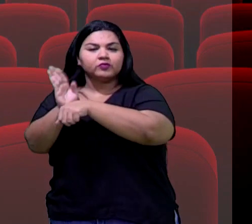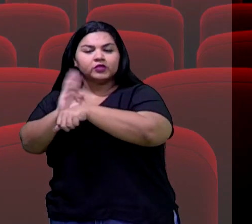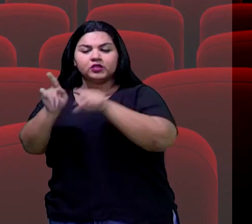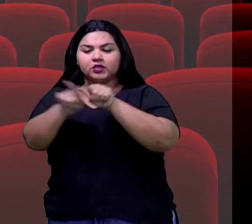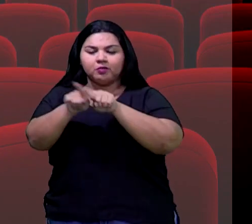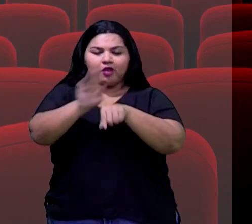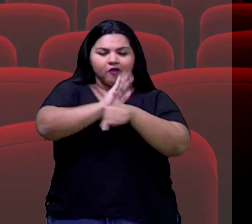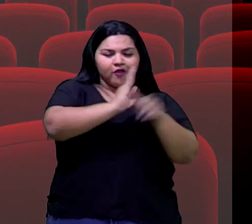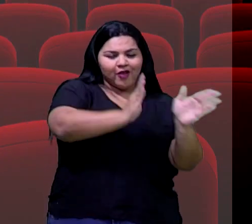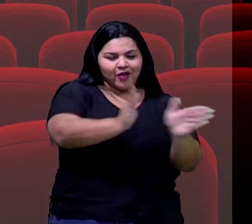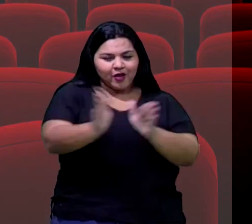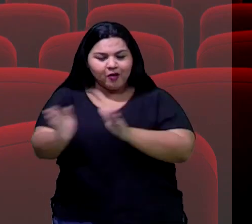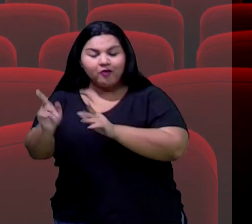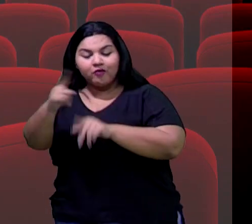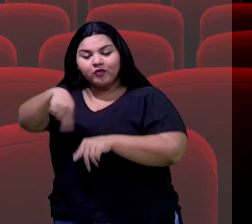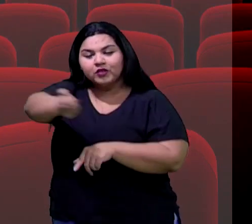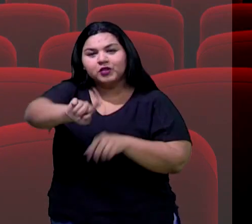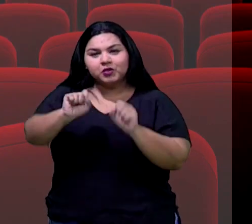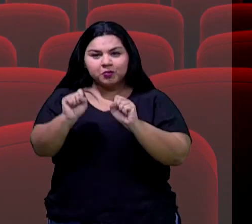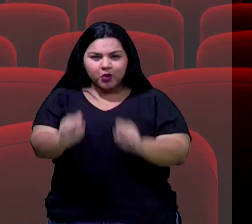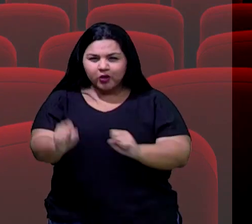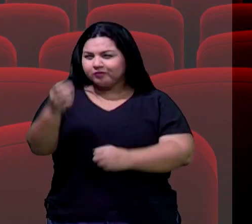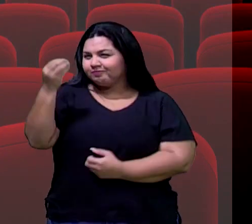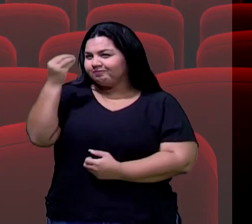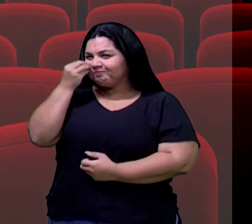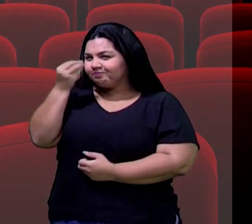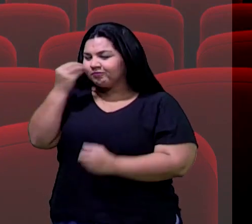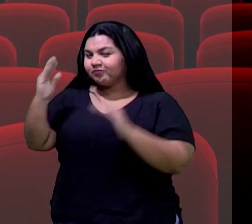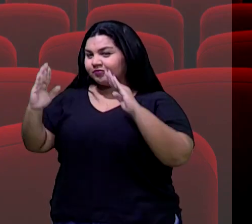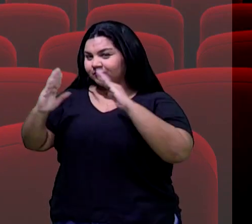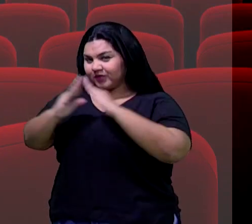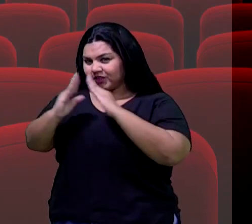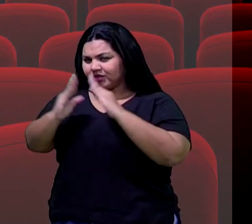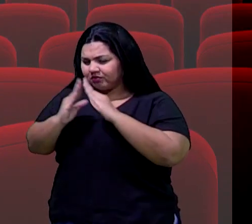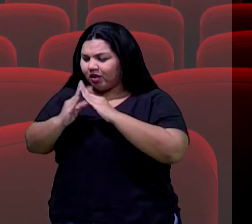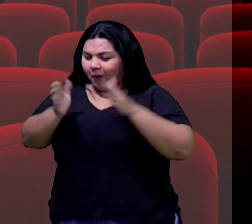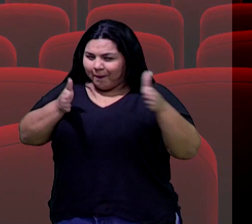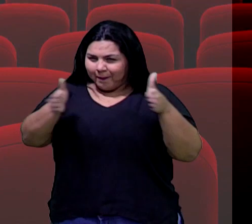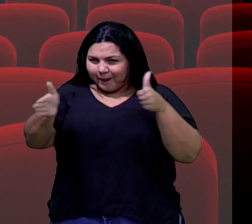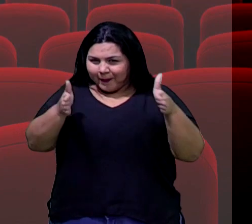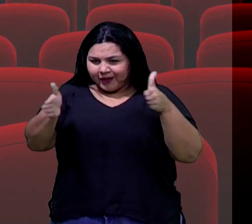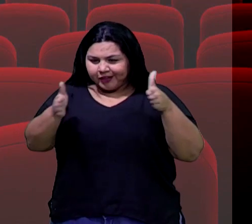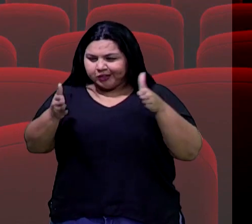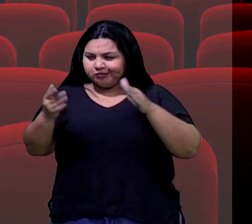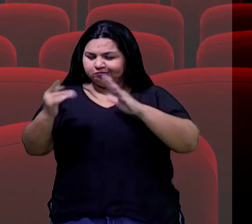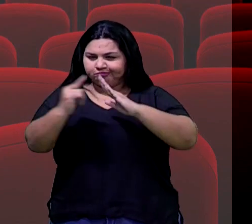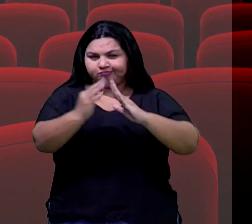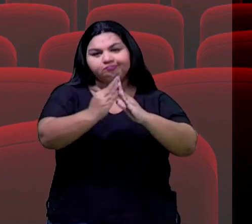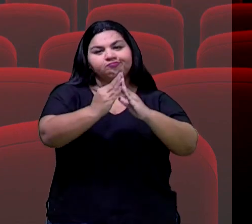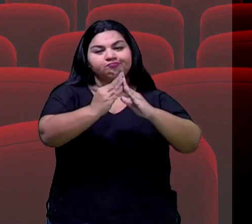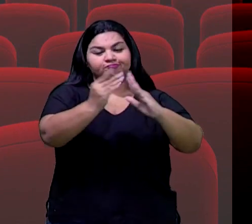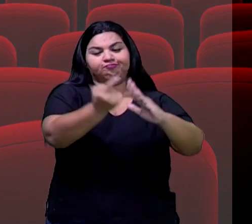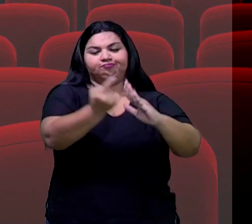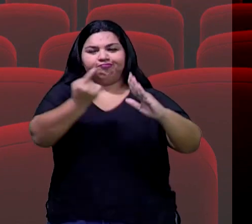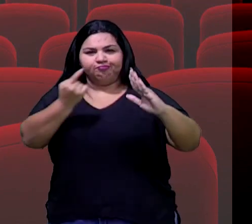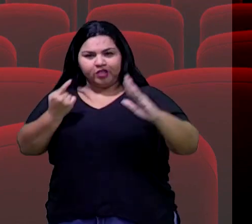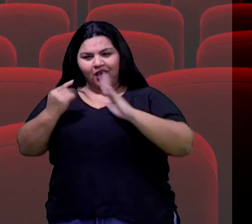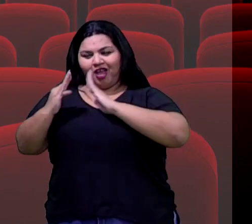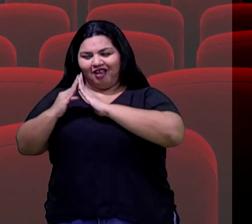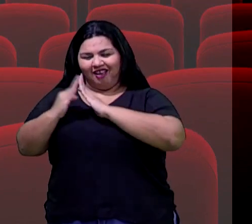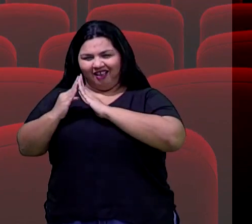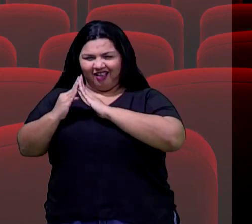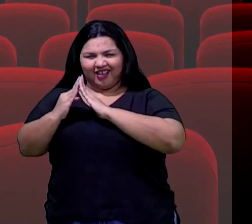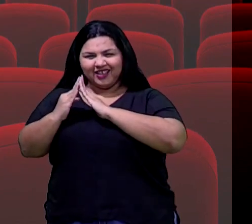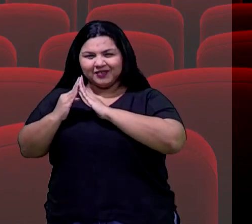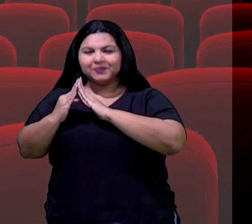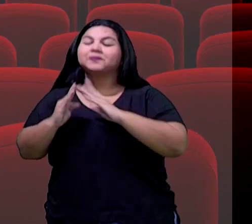filmes e séries que vocês podem estar aí assistindo em casa, já que esse período, né? De isolamento em que a gente tem que ficar em casa para